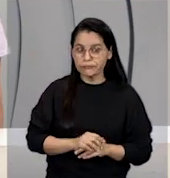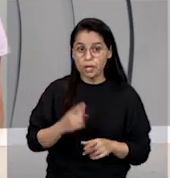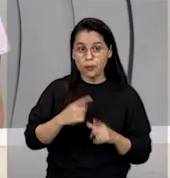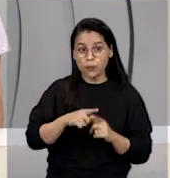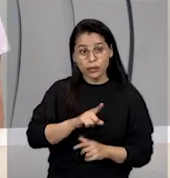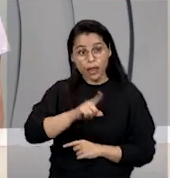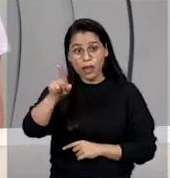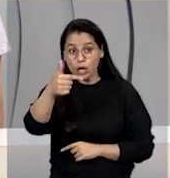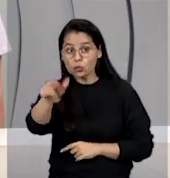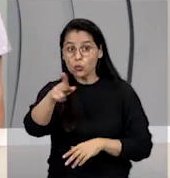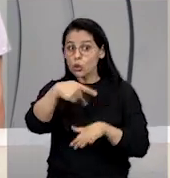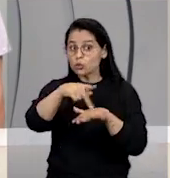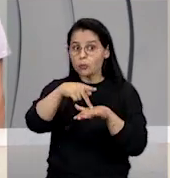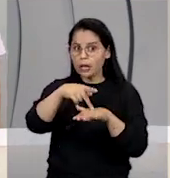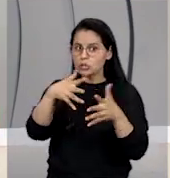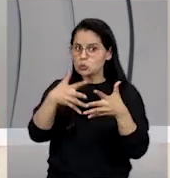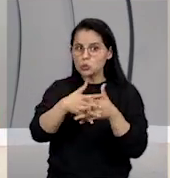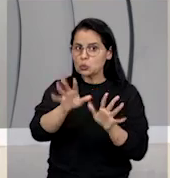atrapalhando, né?